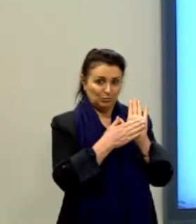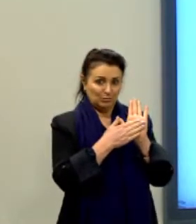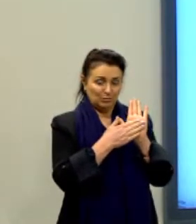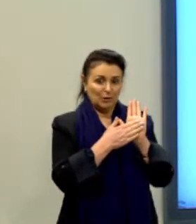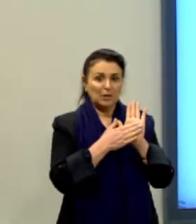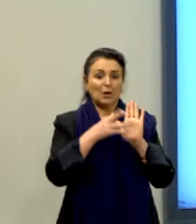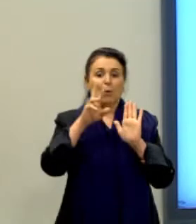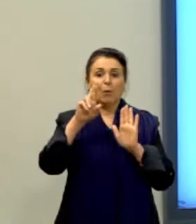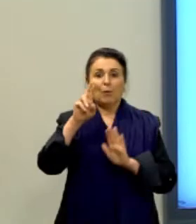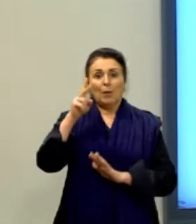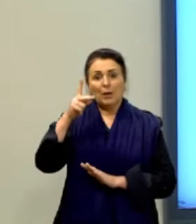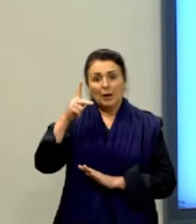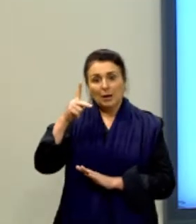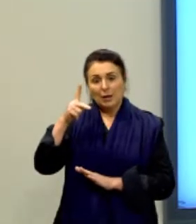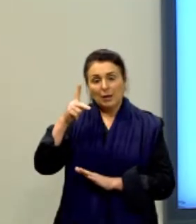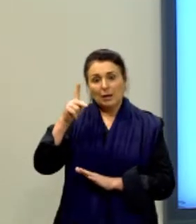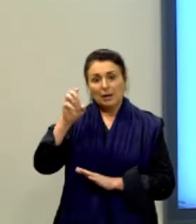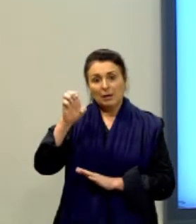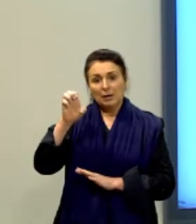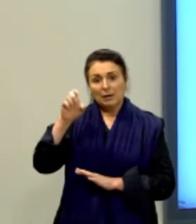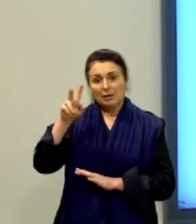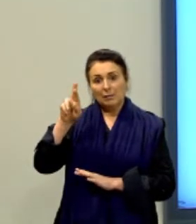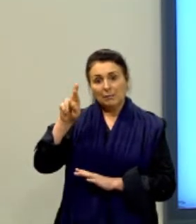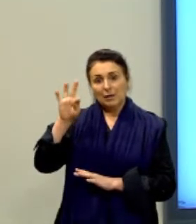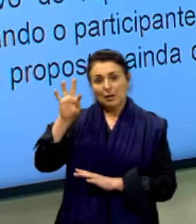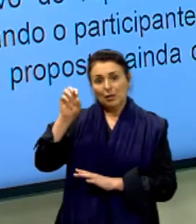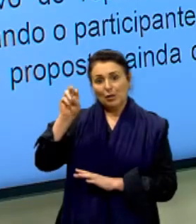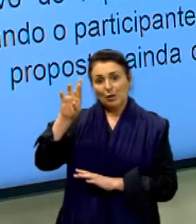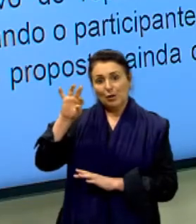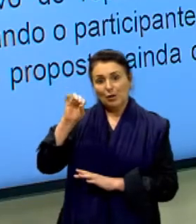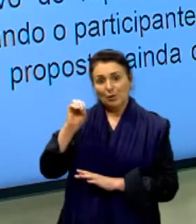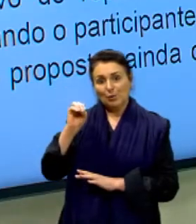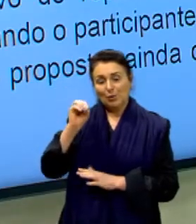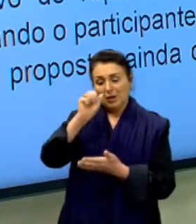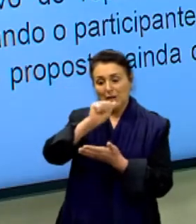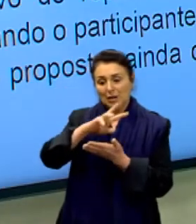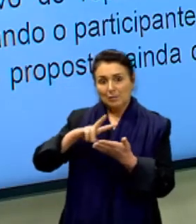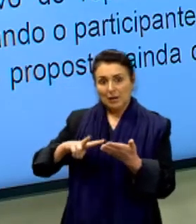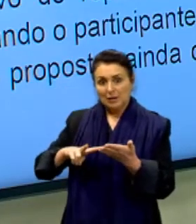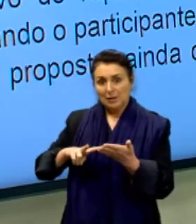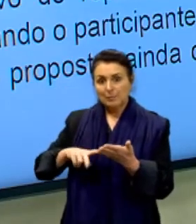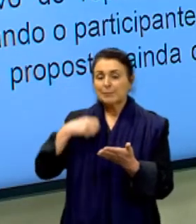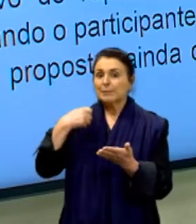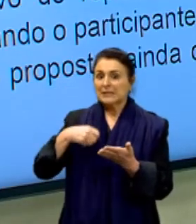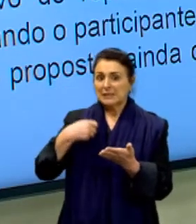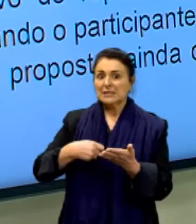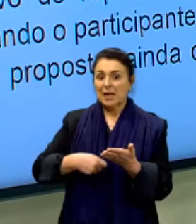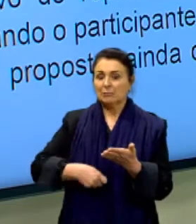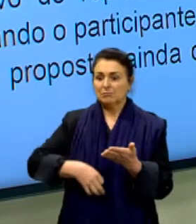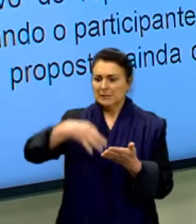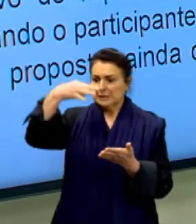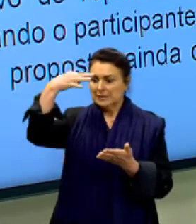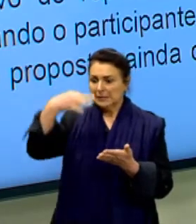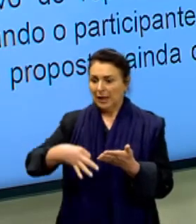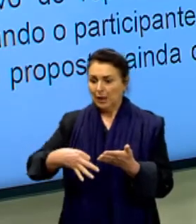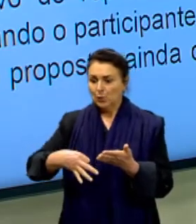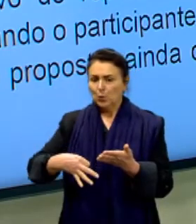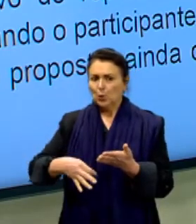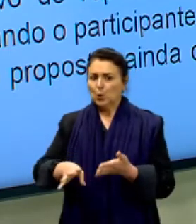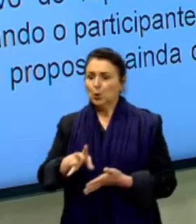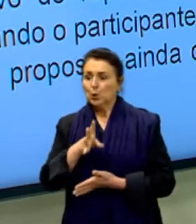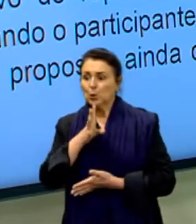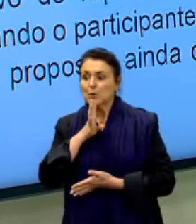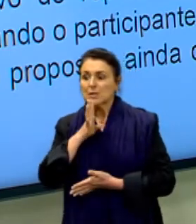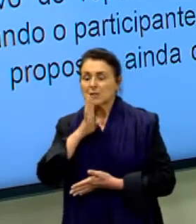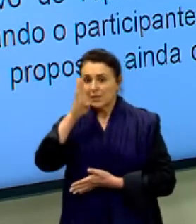repertório de vocês vai ser avaliado de três formas. Se ele é legítimo, ou seja, reconhecido pela